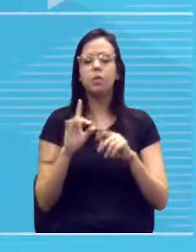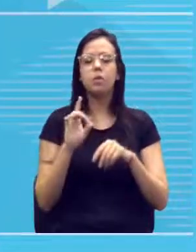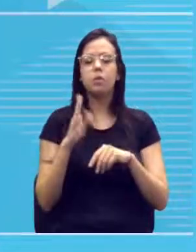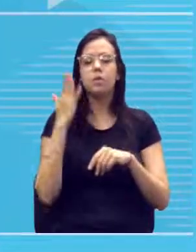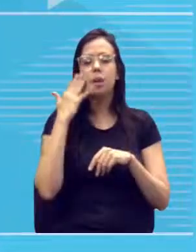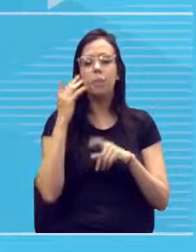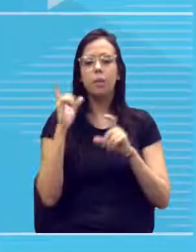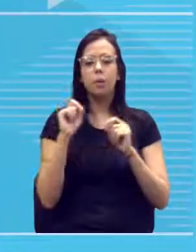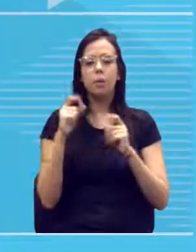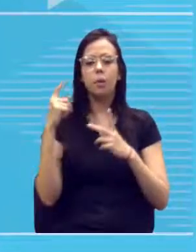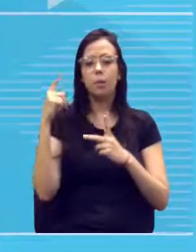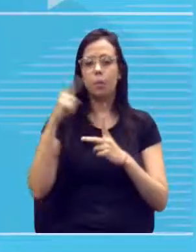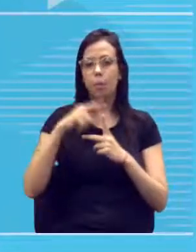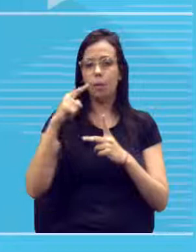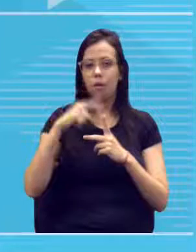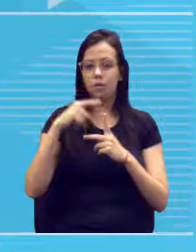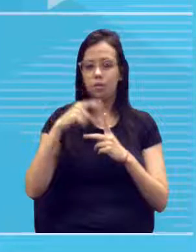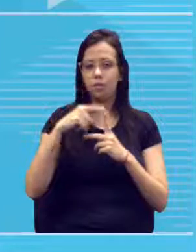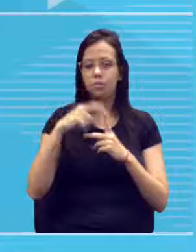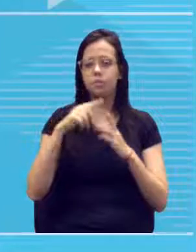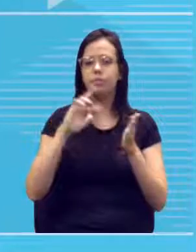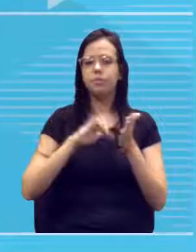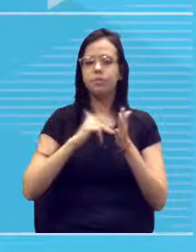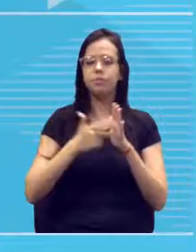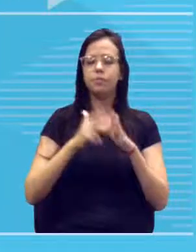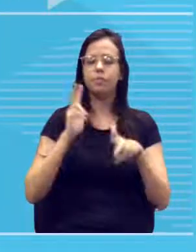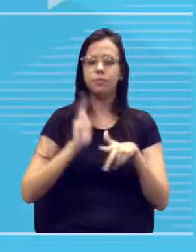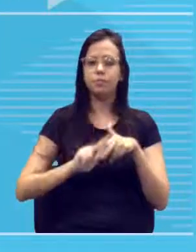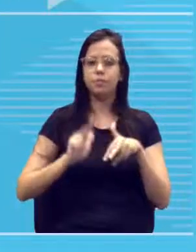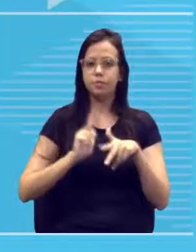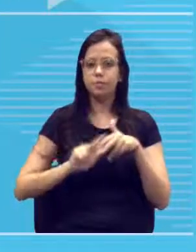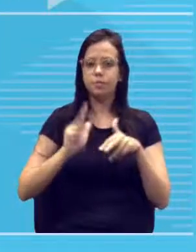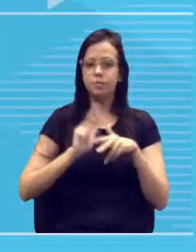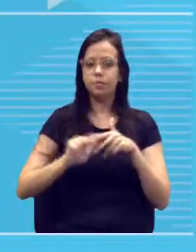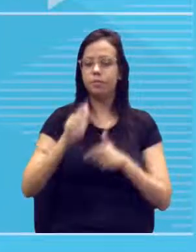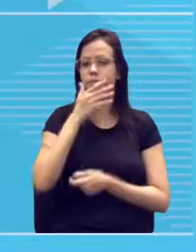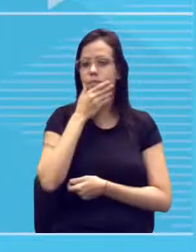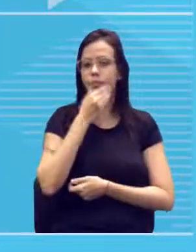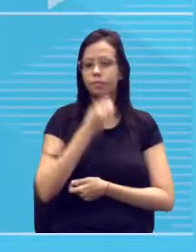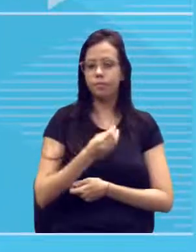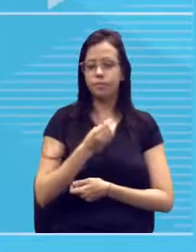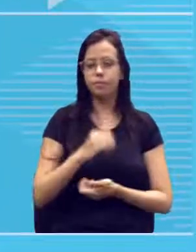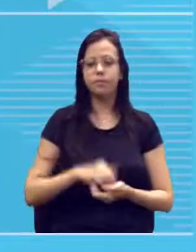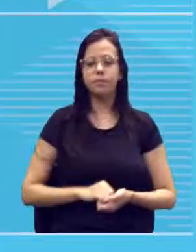Que o quadrado significa o sexo masculino.